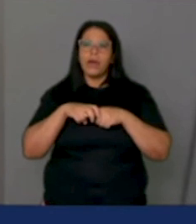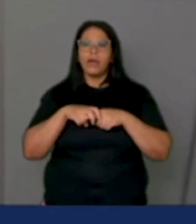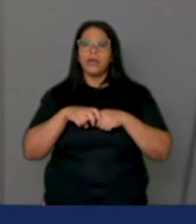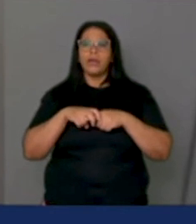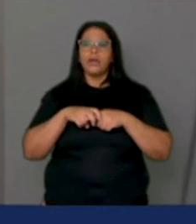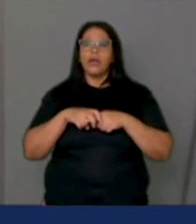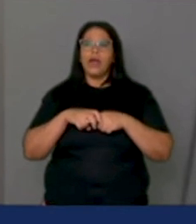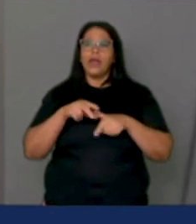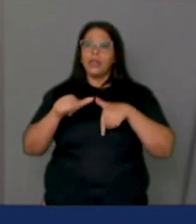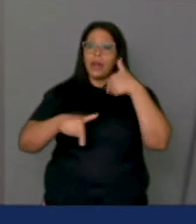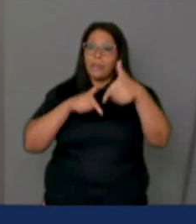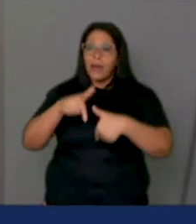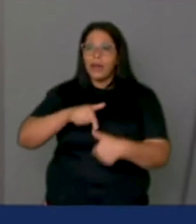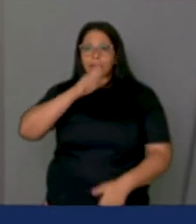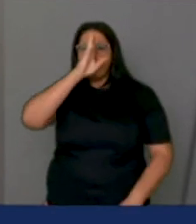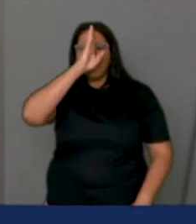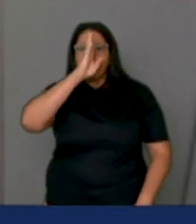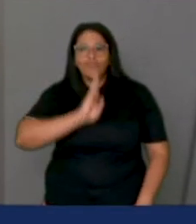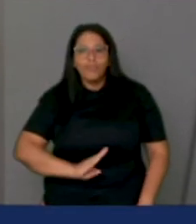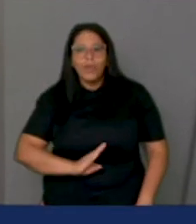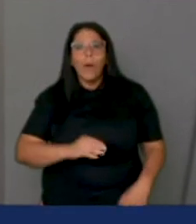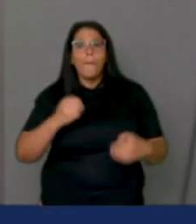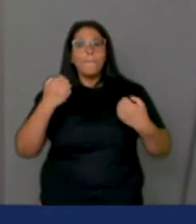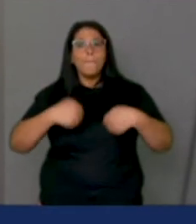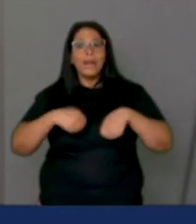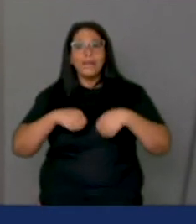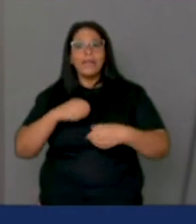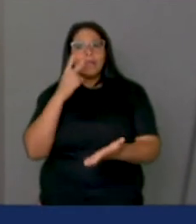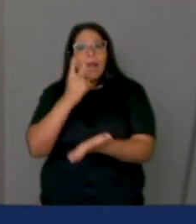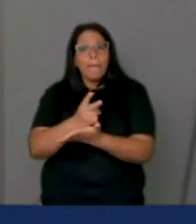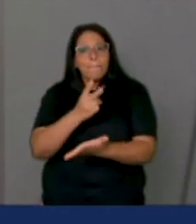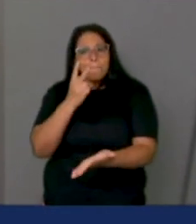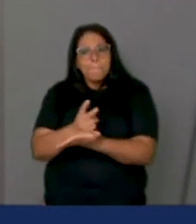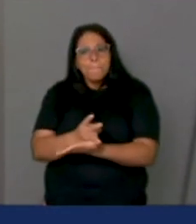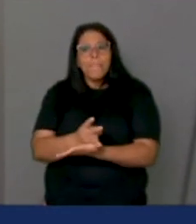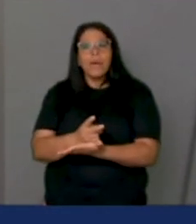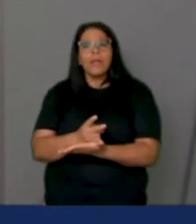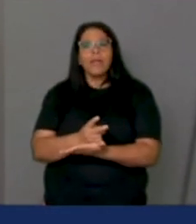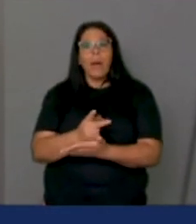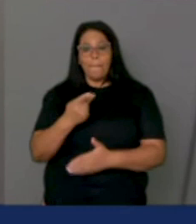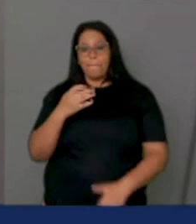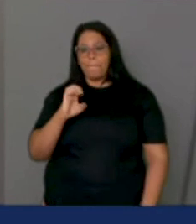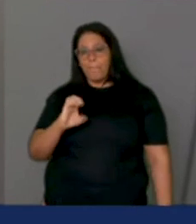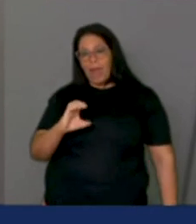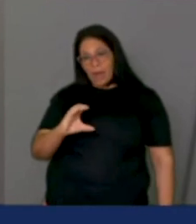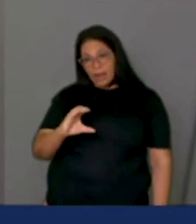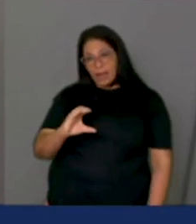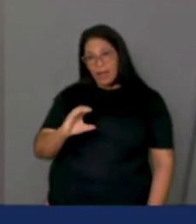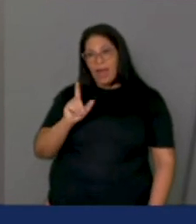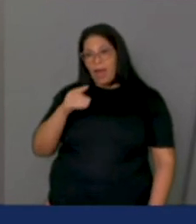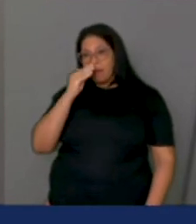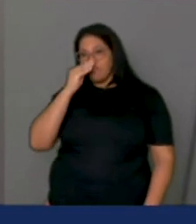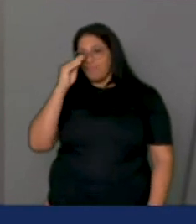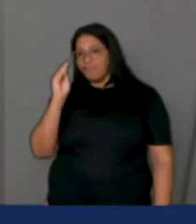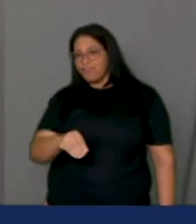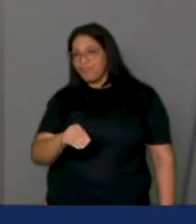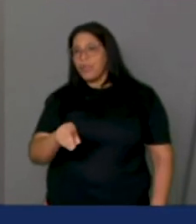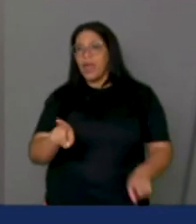prestado gratuitamente. Isso é preciso permanecer. A PEC faz o contrário. E ataca também,